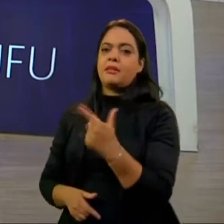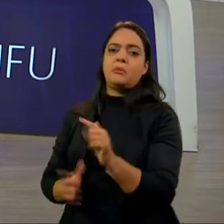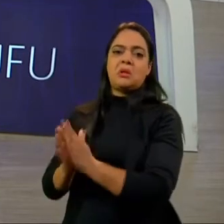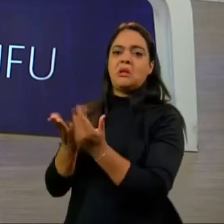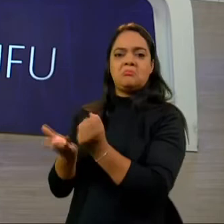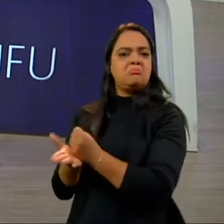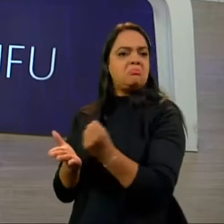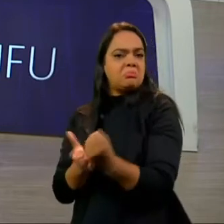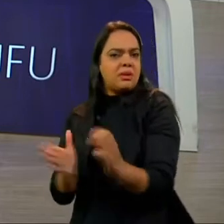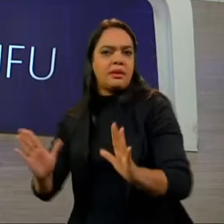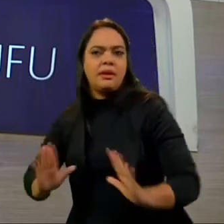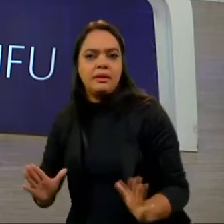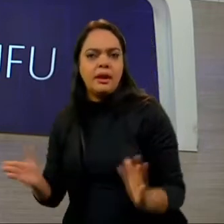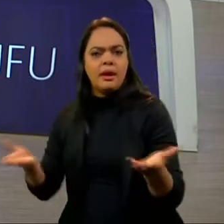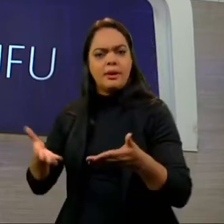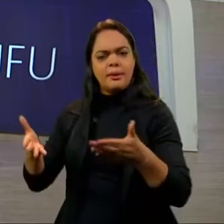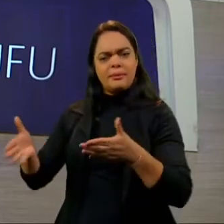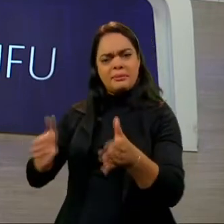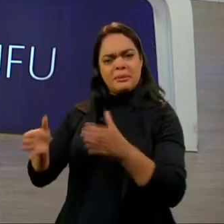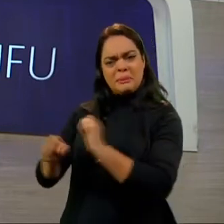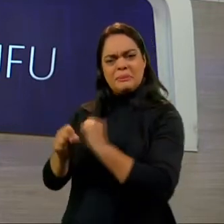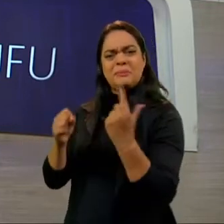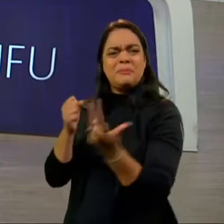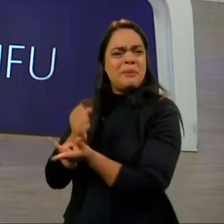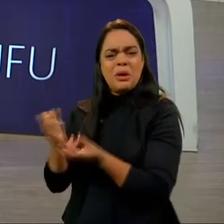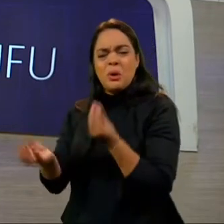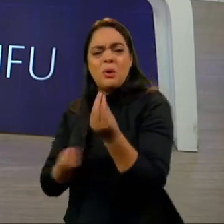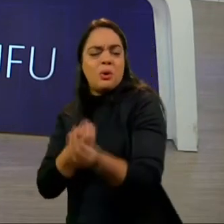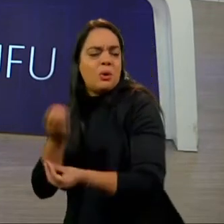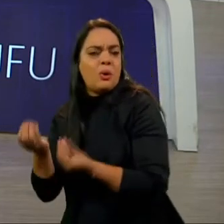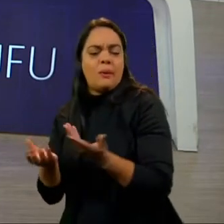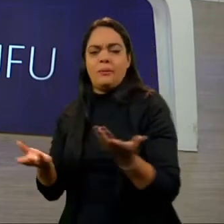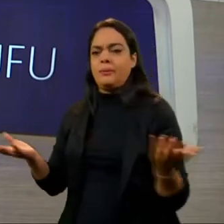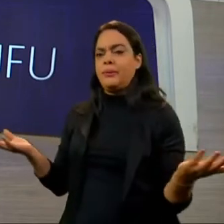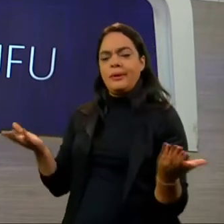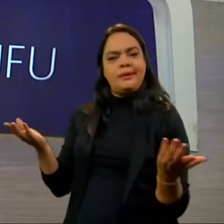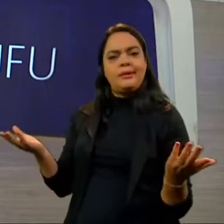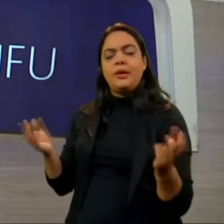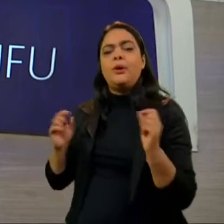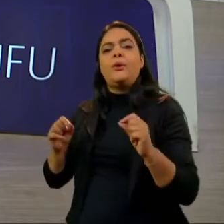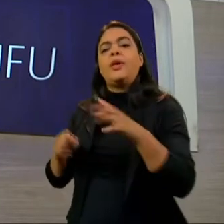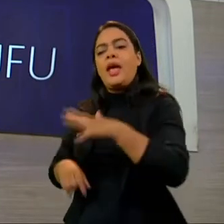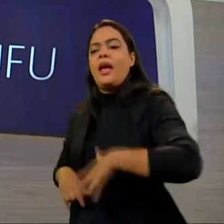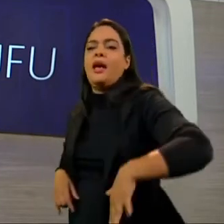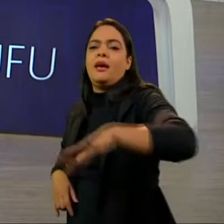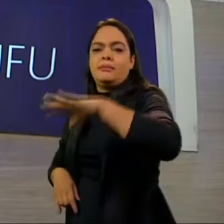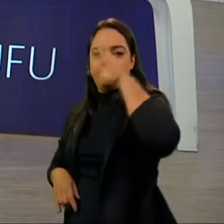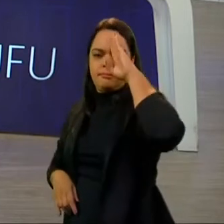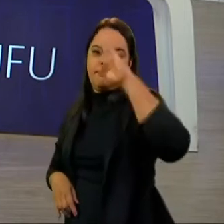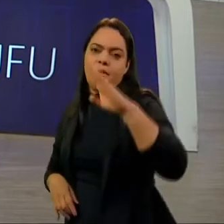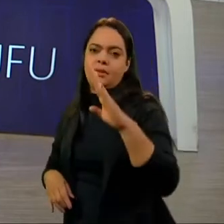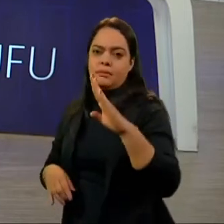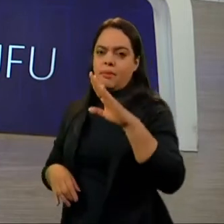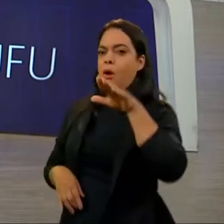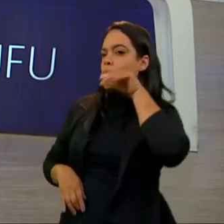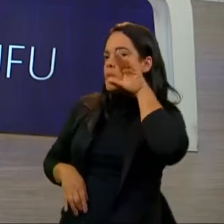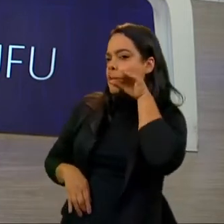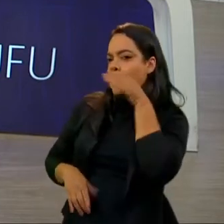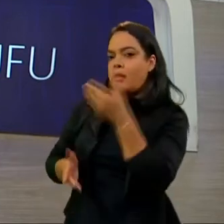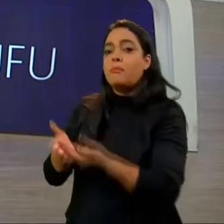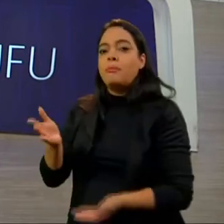carteira assinada. E com a pandemia, quais foram as maiores áreas afetadas do trabalhador doméstico?